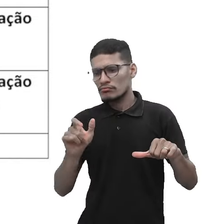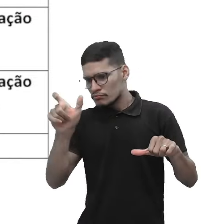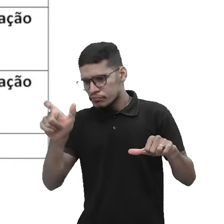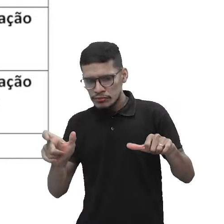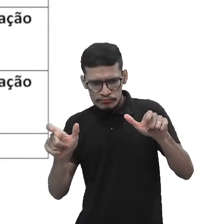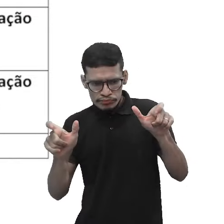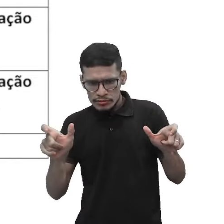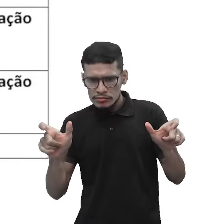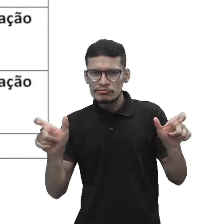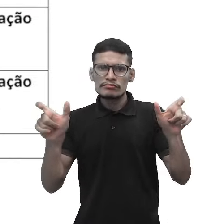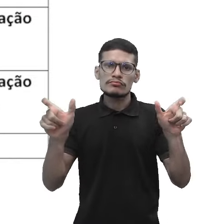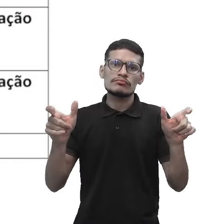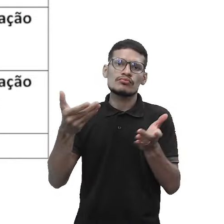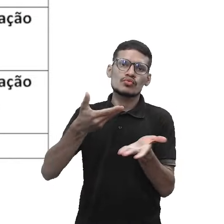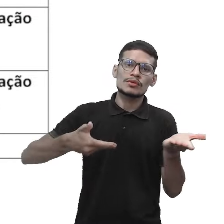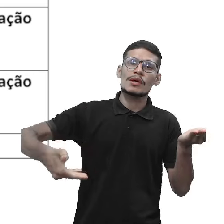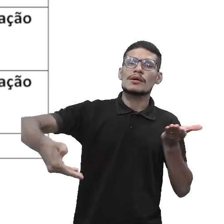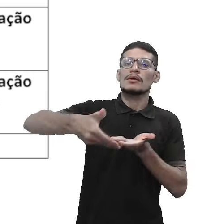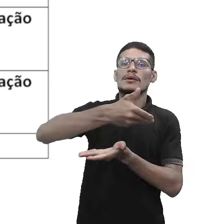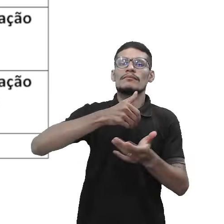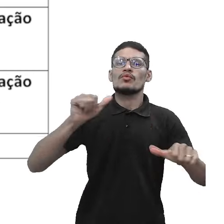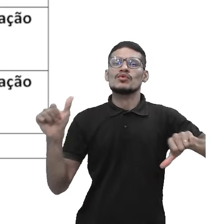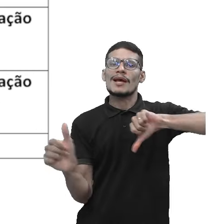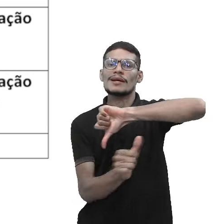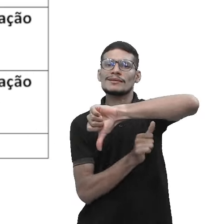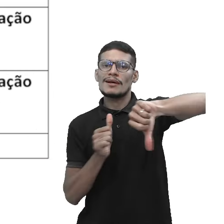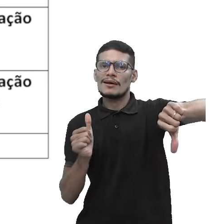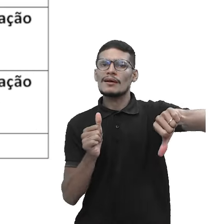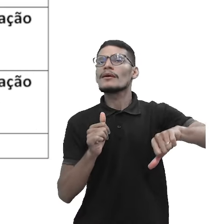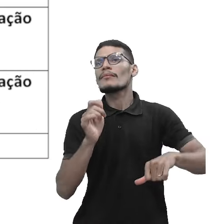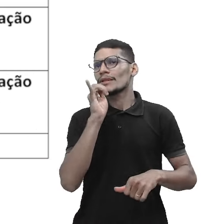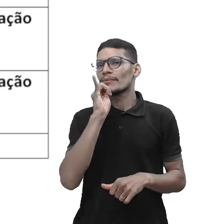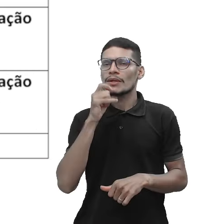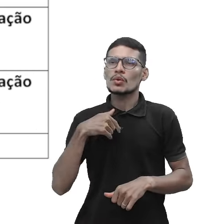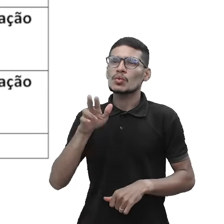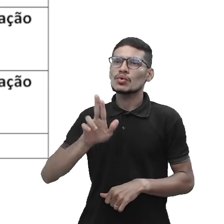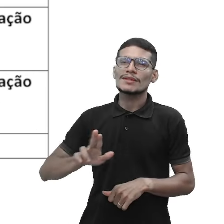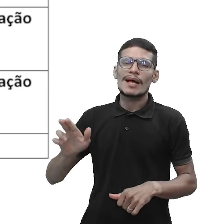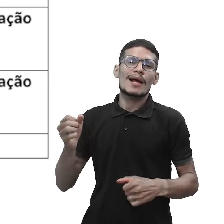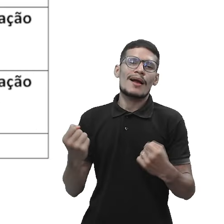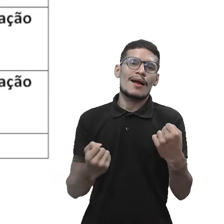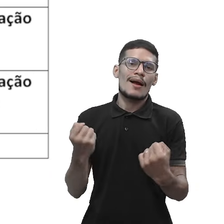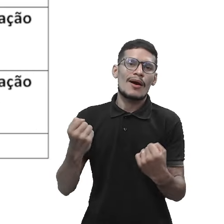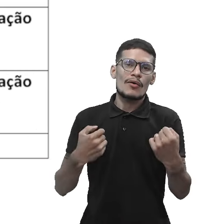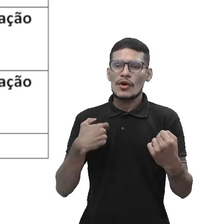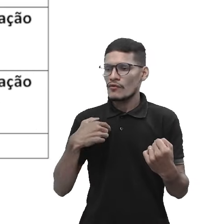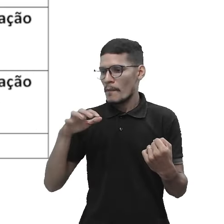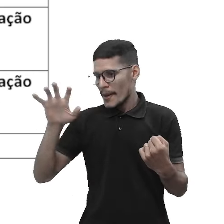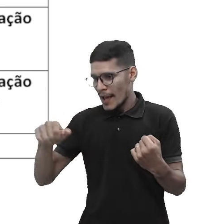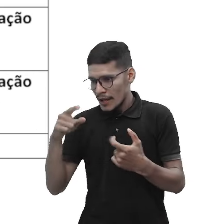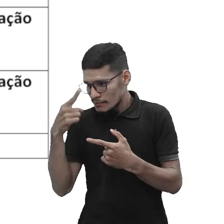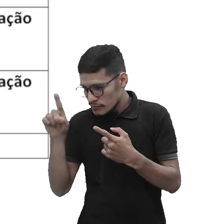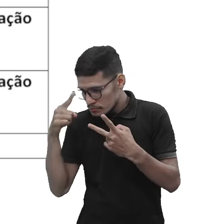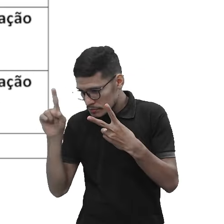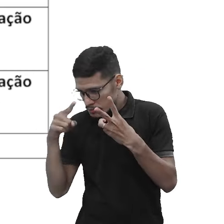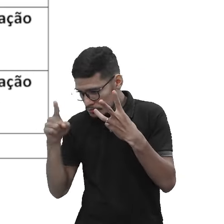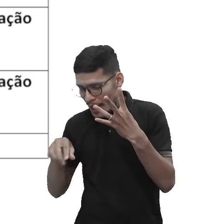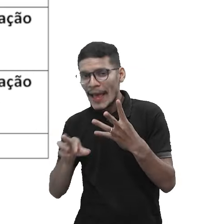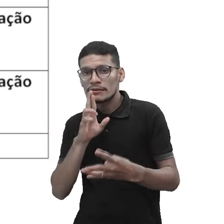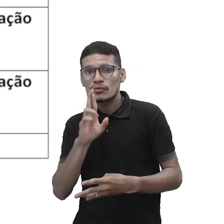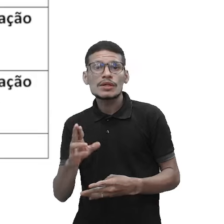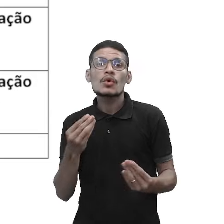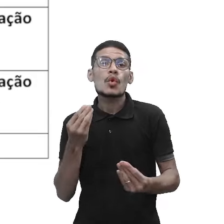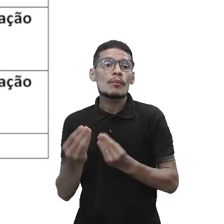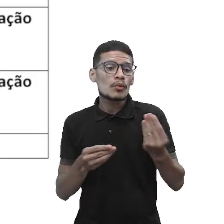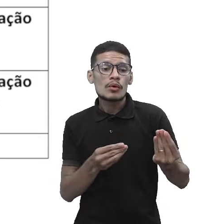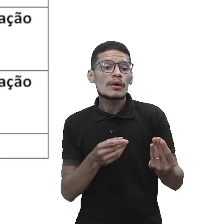até, dependendo da empresa do porte, que a pessoa vai utilizar um carro, eu vou pegar um carro nessa troca, eu vou pegar, vou pegar o checklist, responder como está a condição